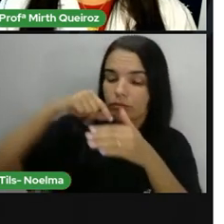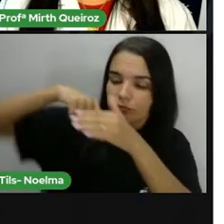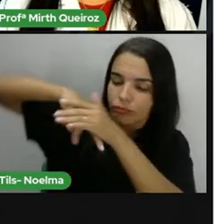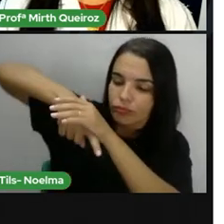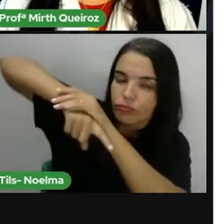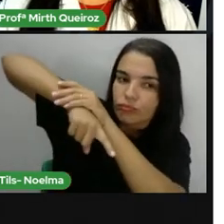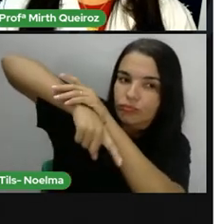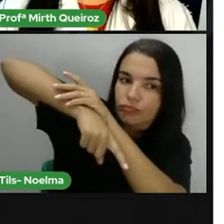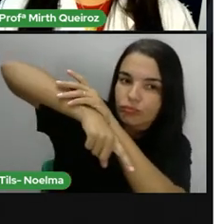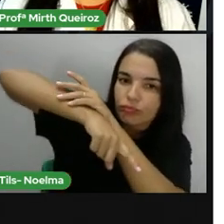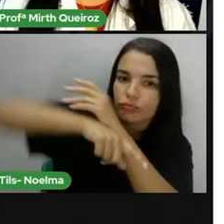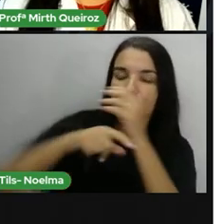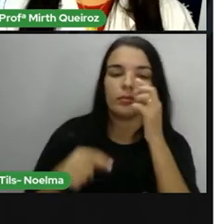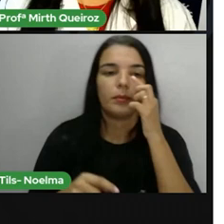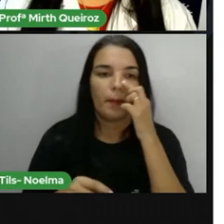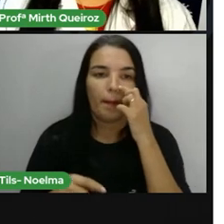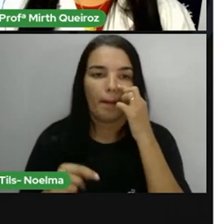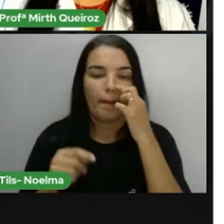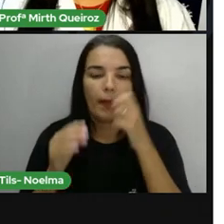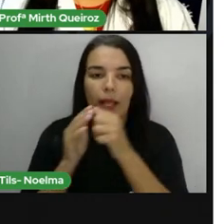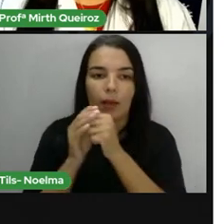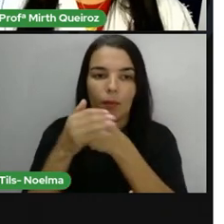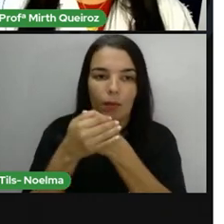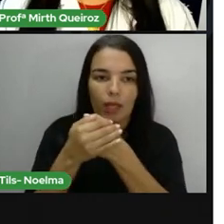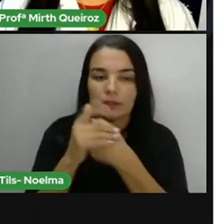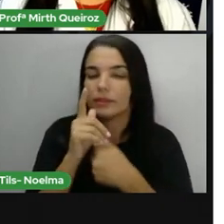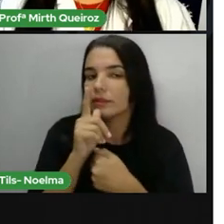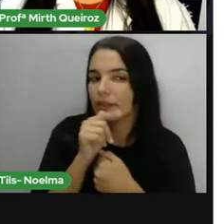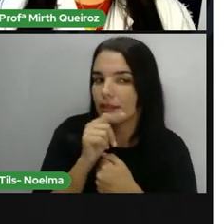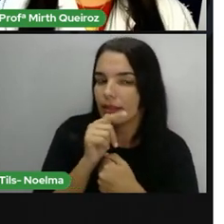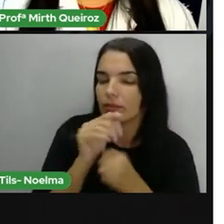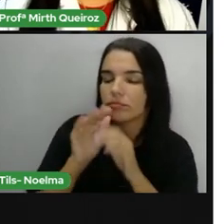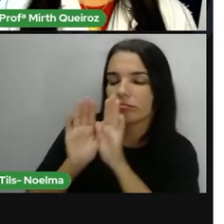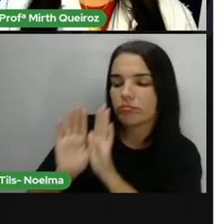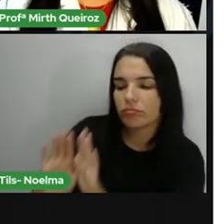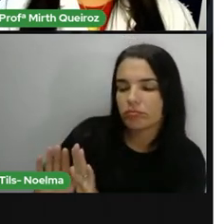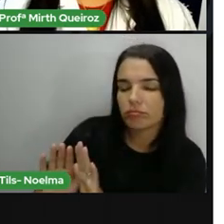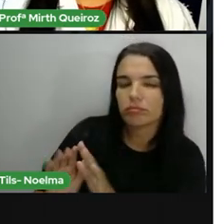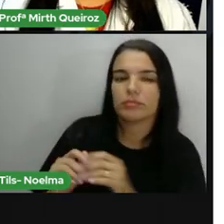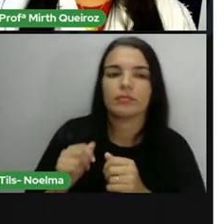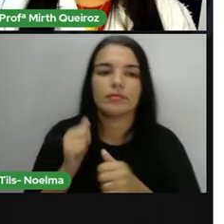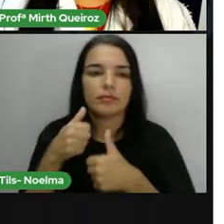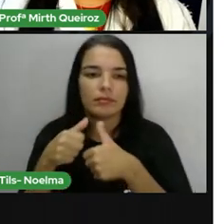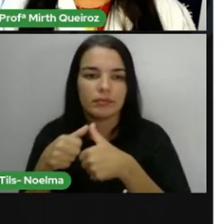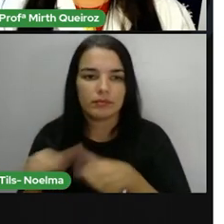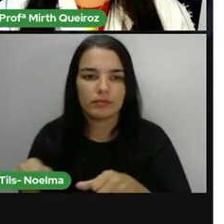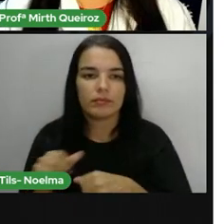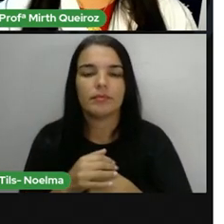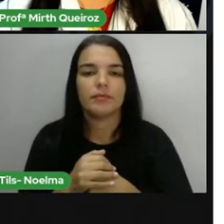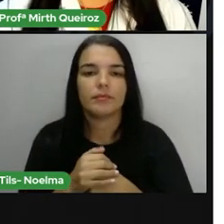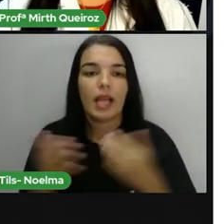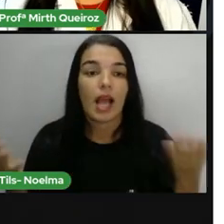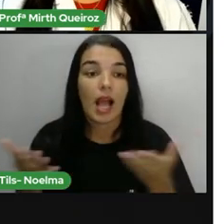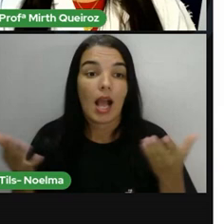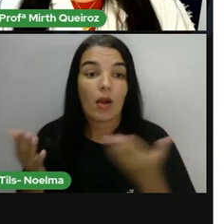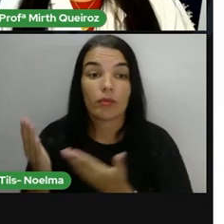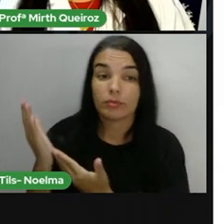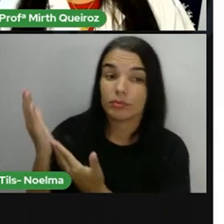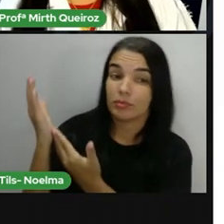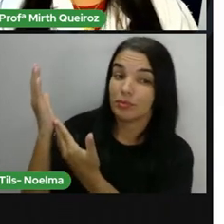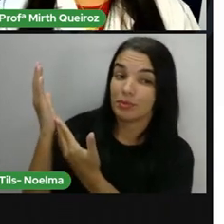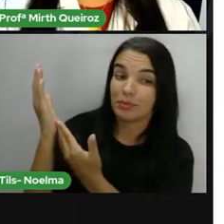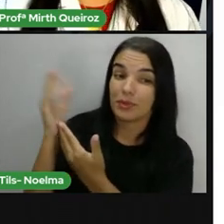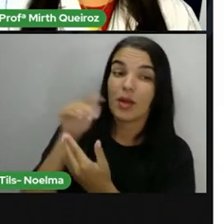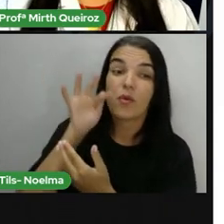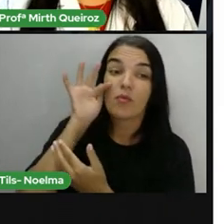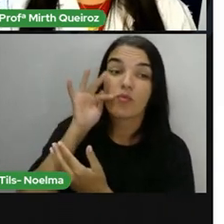possuem. durante as chuvas, elas armazenam a água para estar utilizando aí no período de estiagem. O